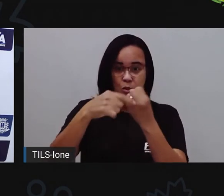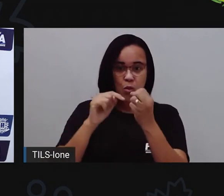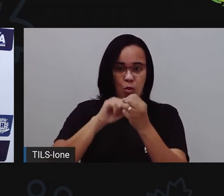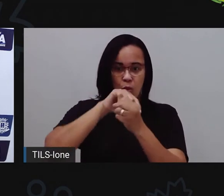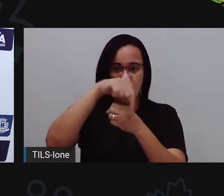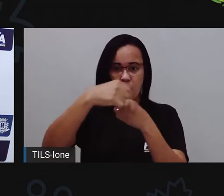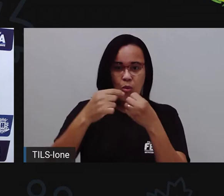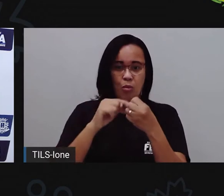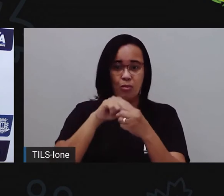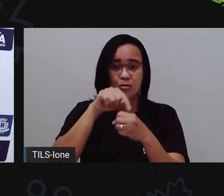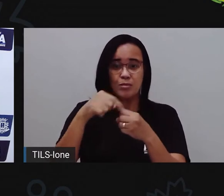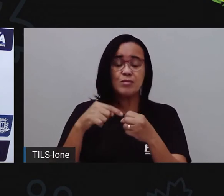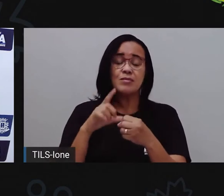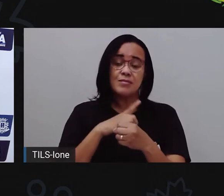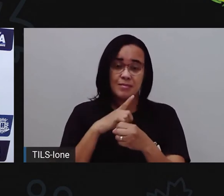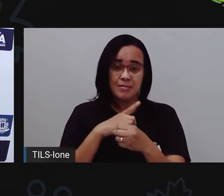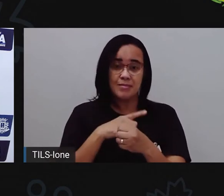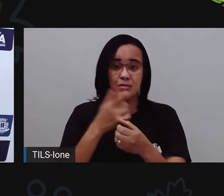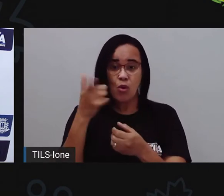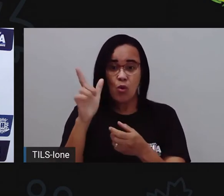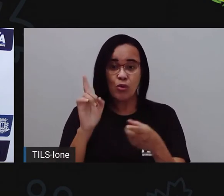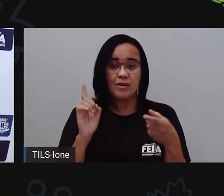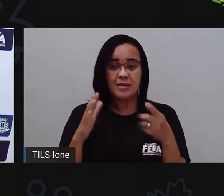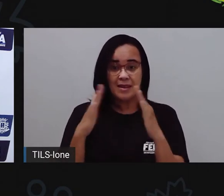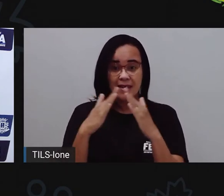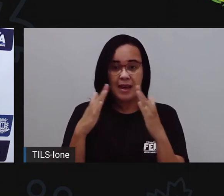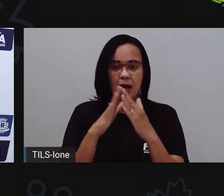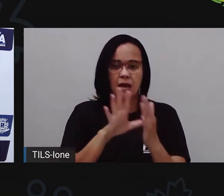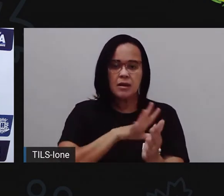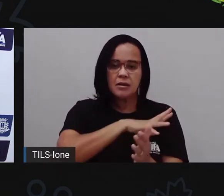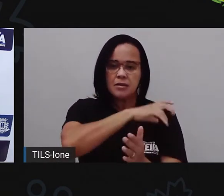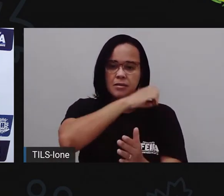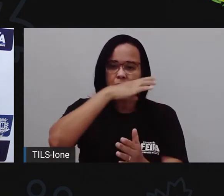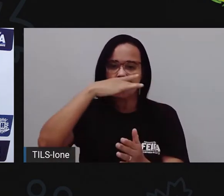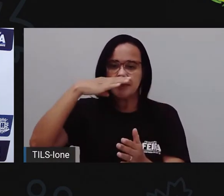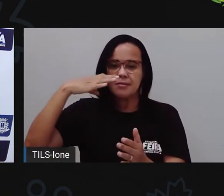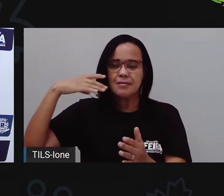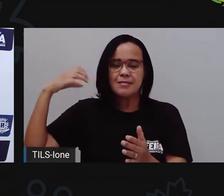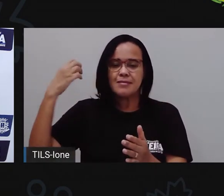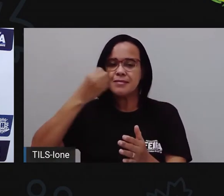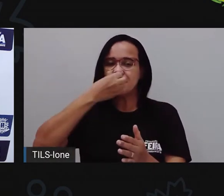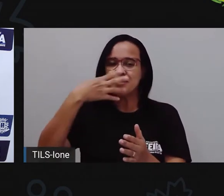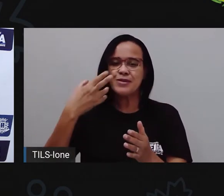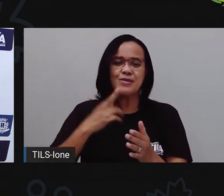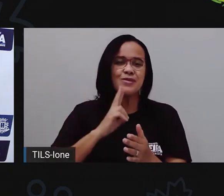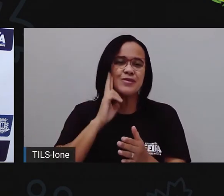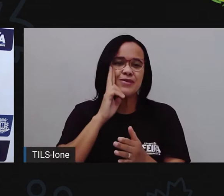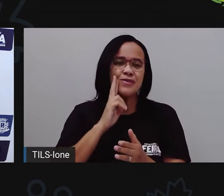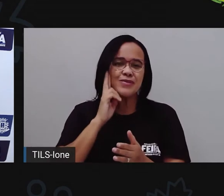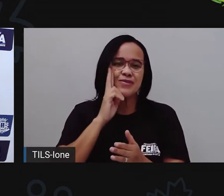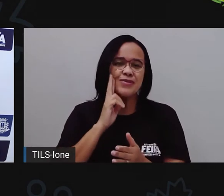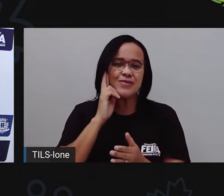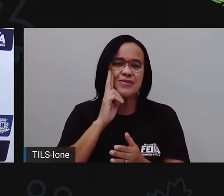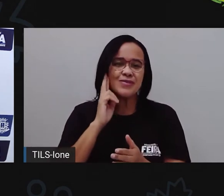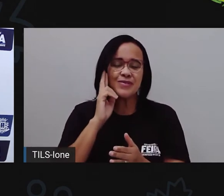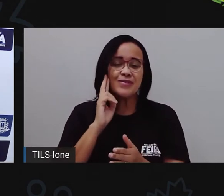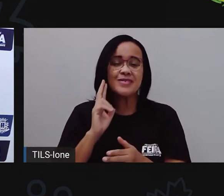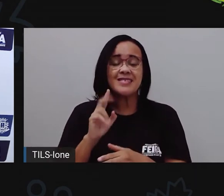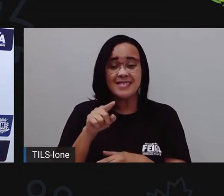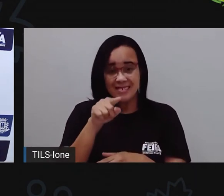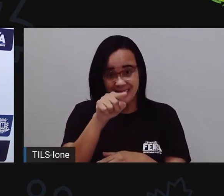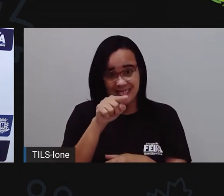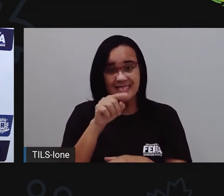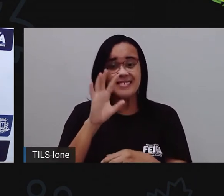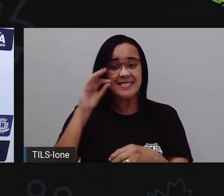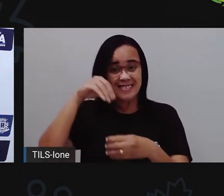Vamos ver outra. Olha a casa cheirosa, pintada de rosa. Quem é que mora? A joaninha,